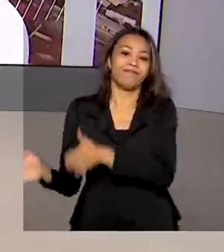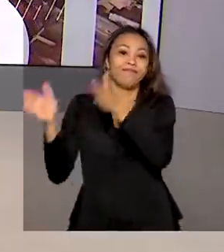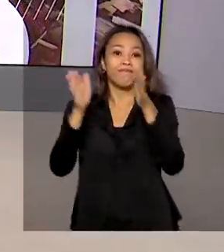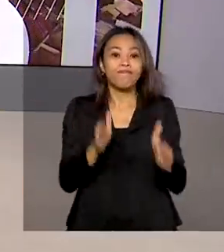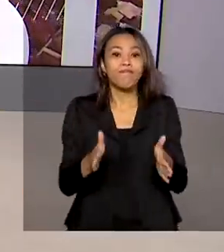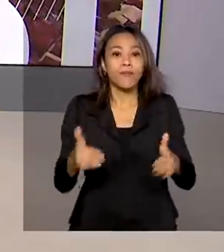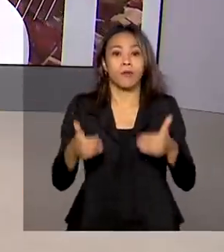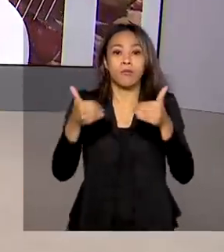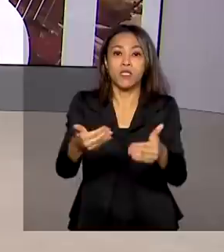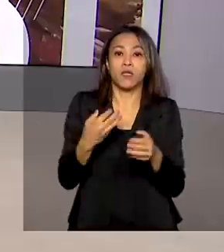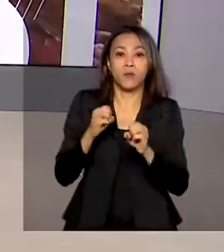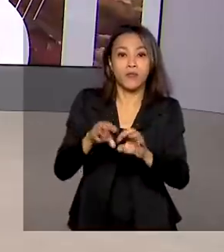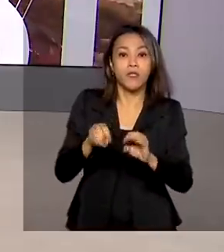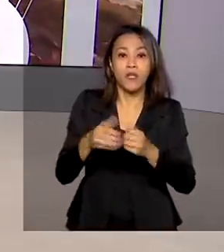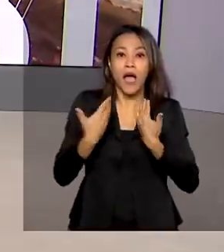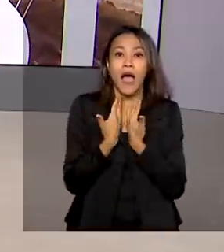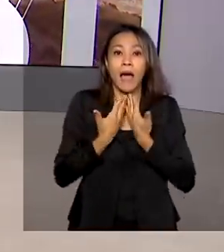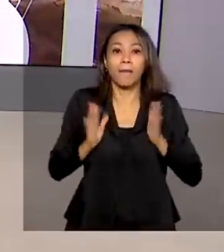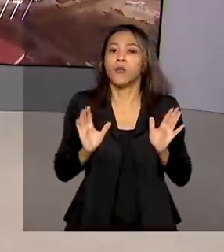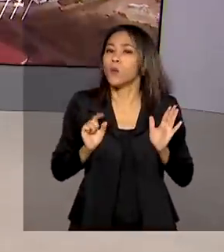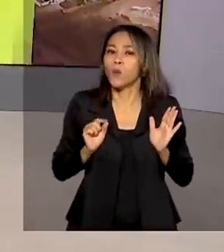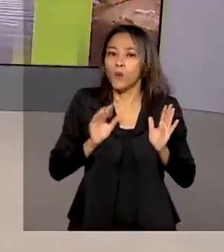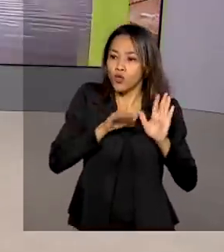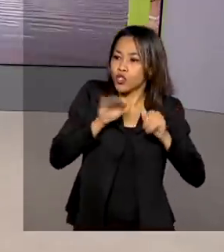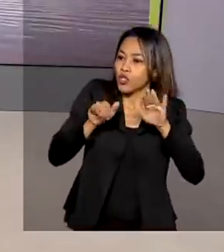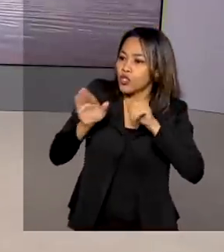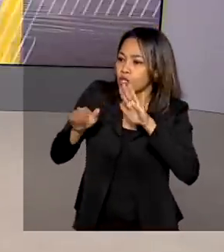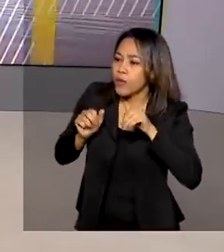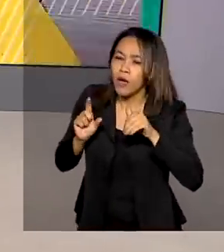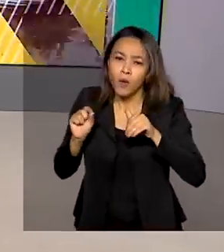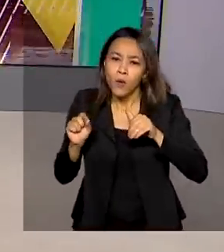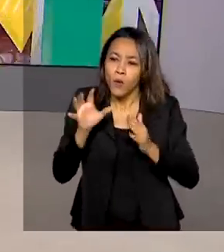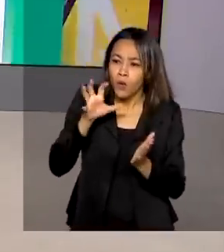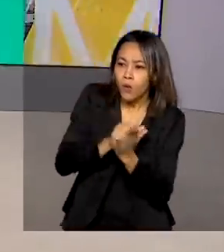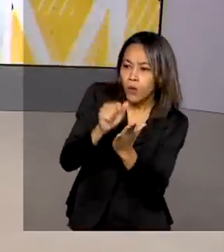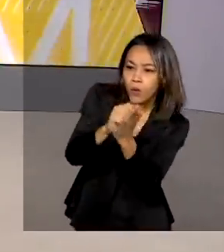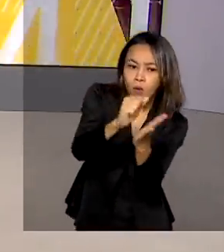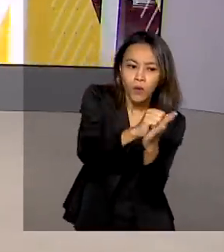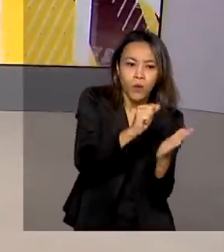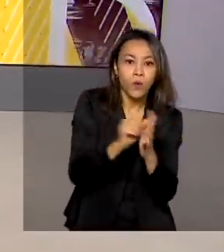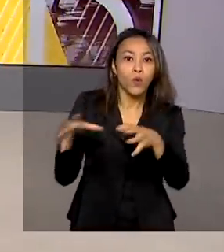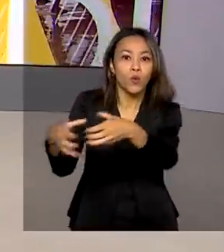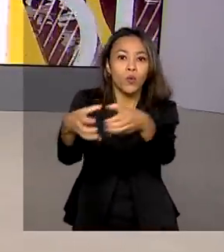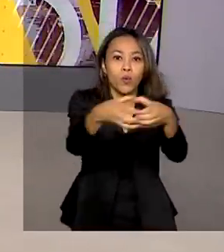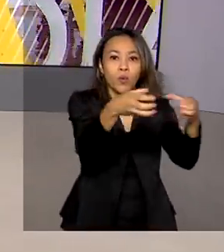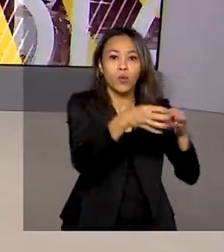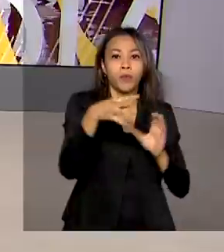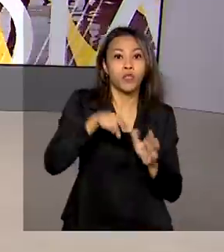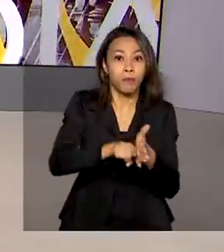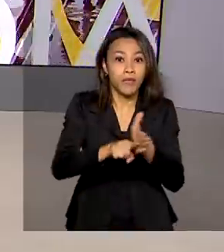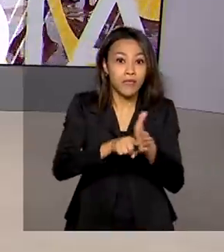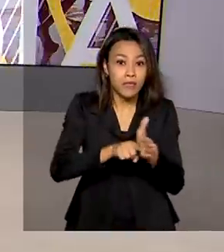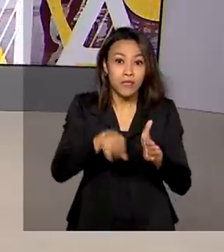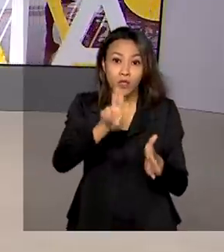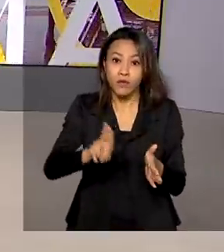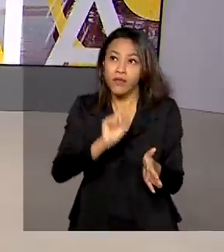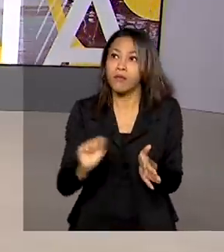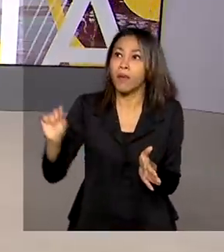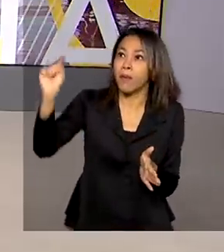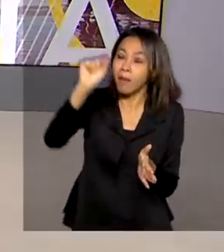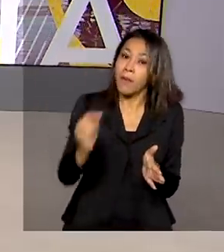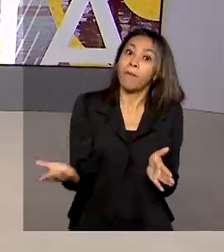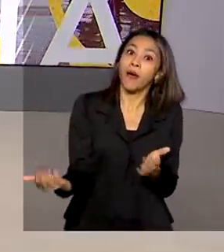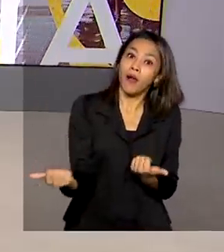Educação abriu um chamamento público para credenciar grupos de pesquisa em universidades federais para atuarem como